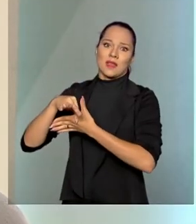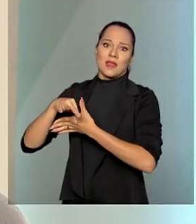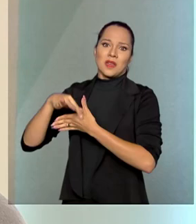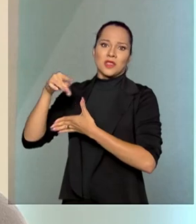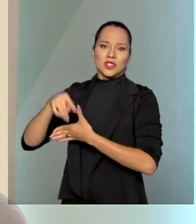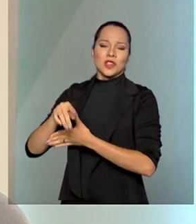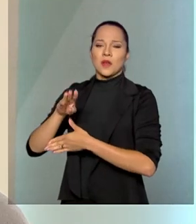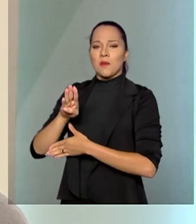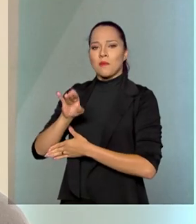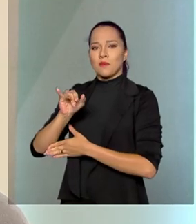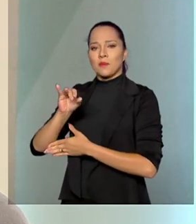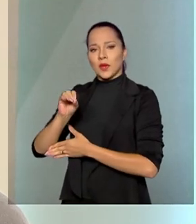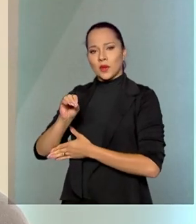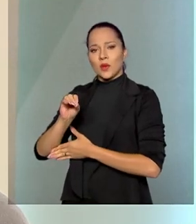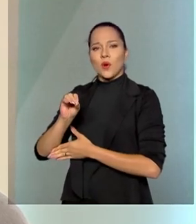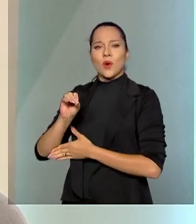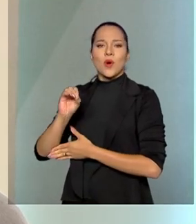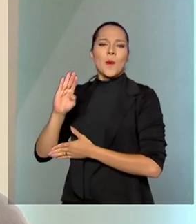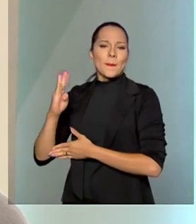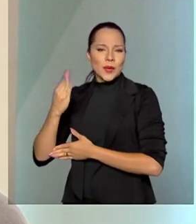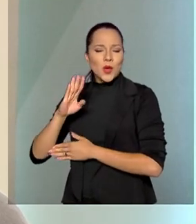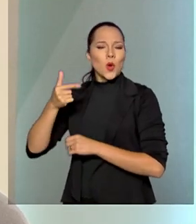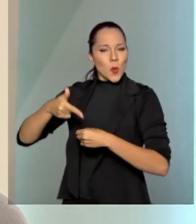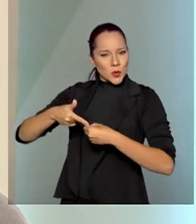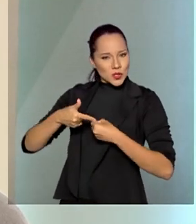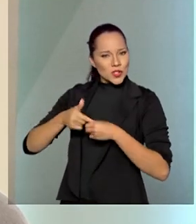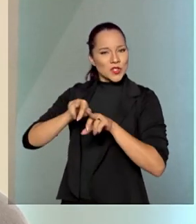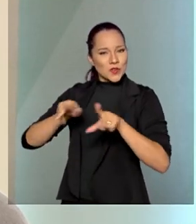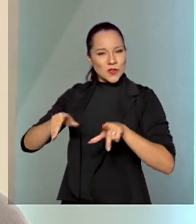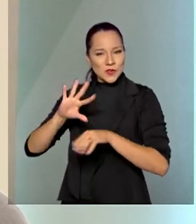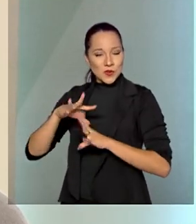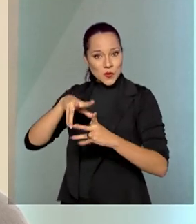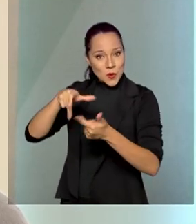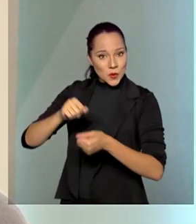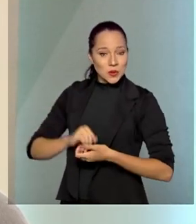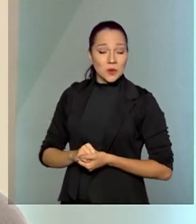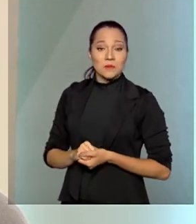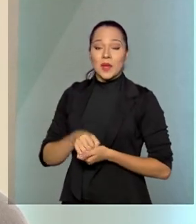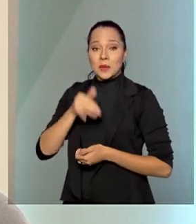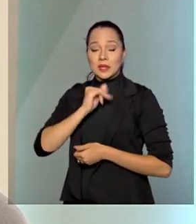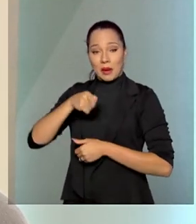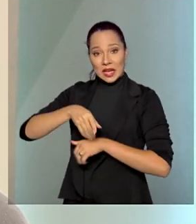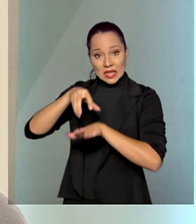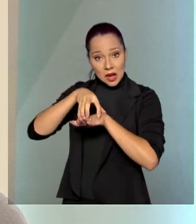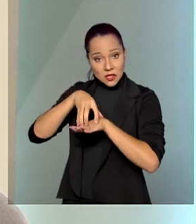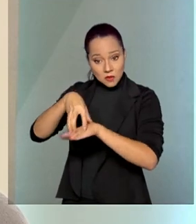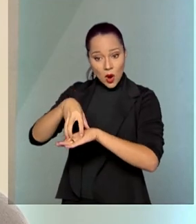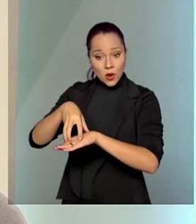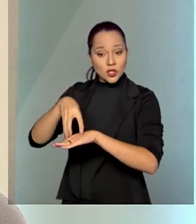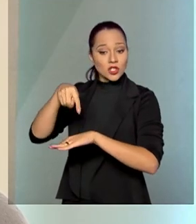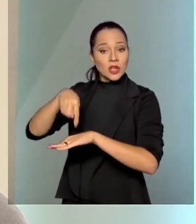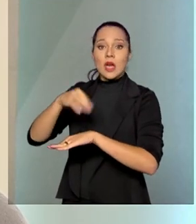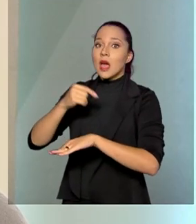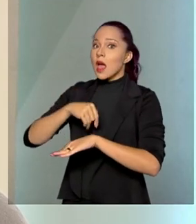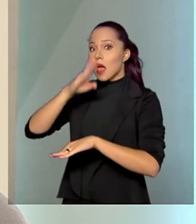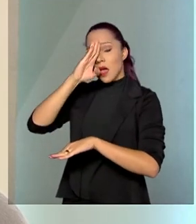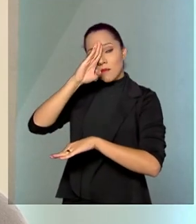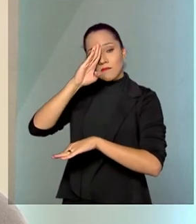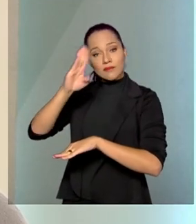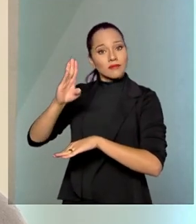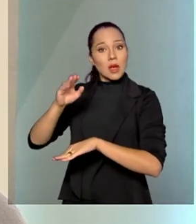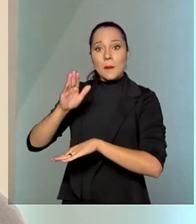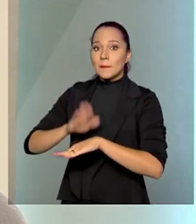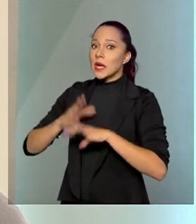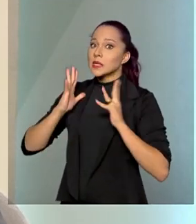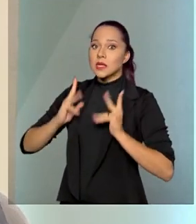biocombustíveis no mundo. A nossa matriz de transporte é considerada a matriz de transporte